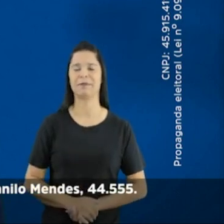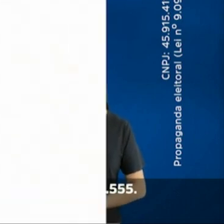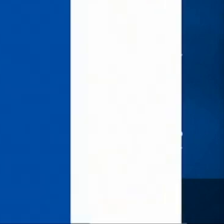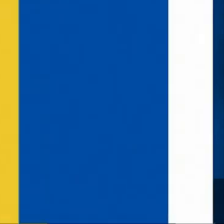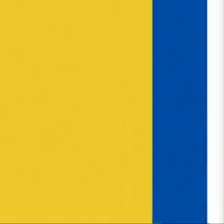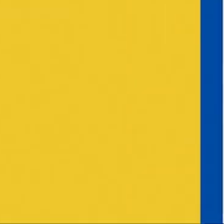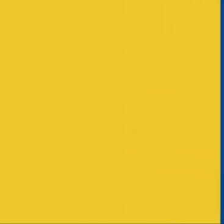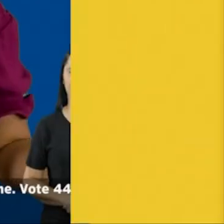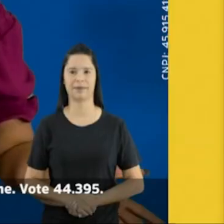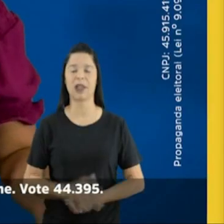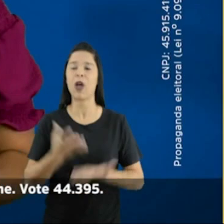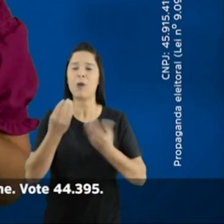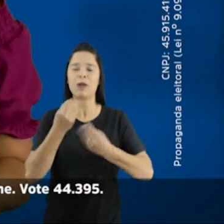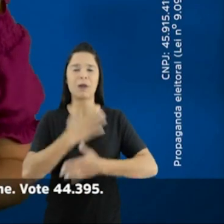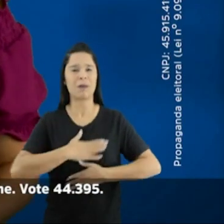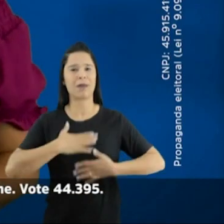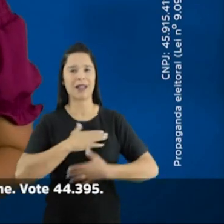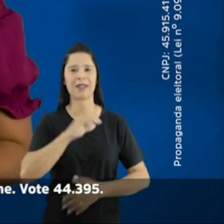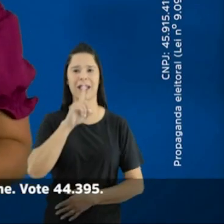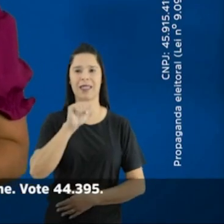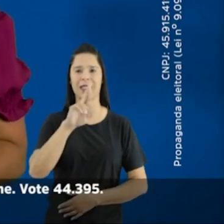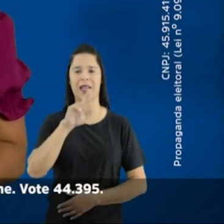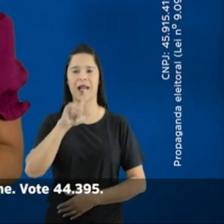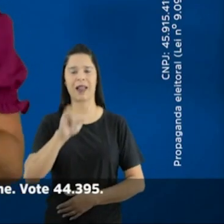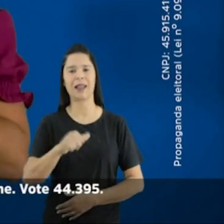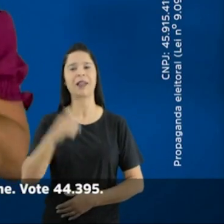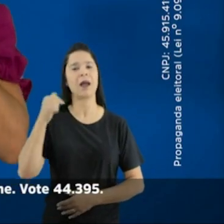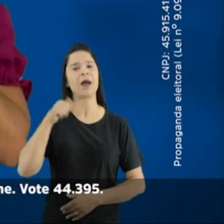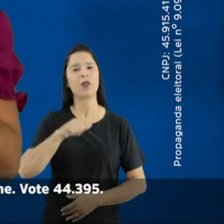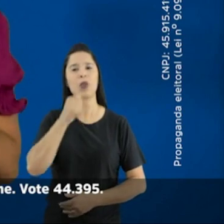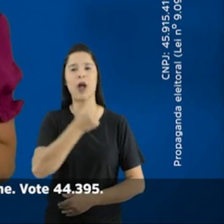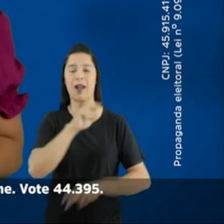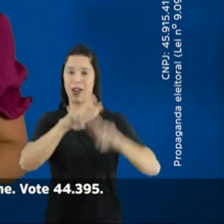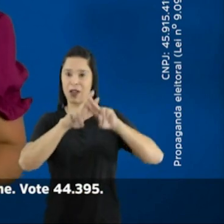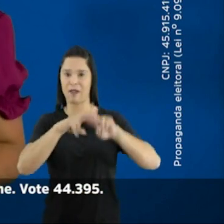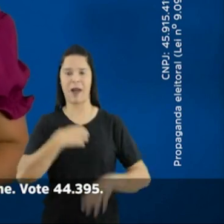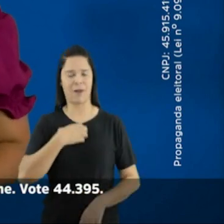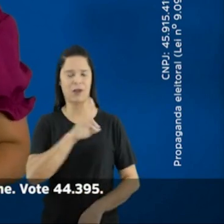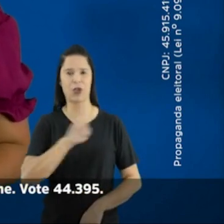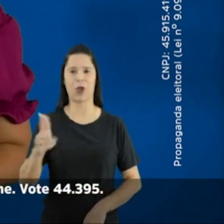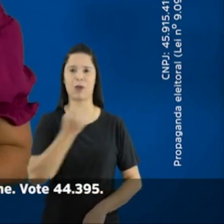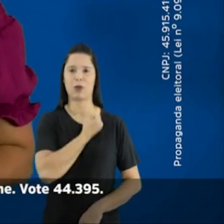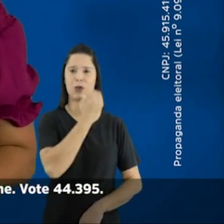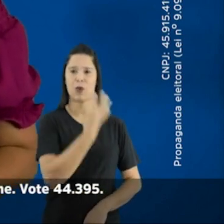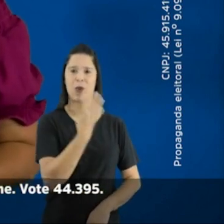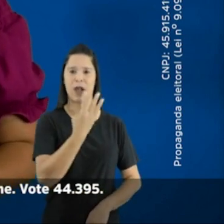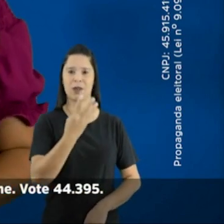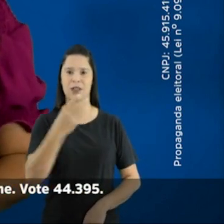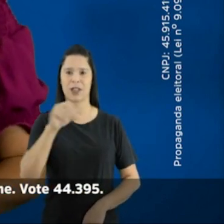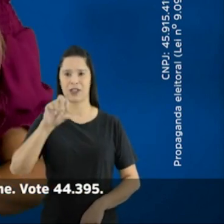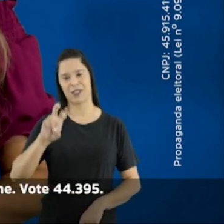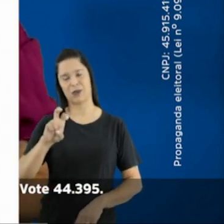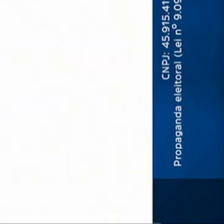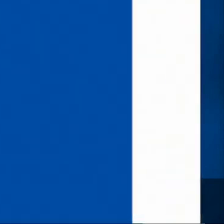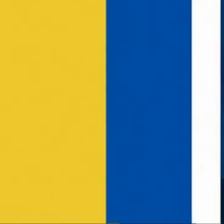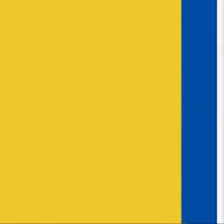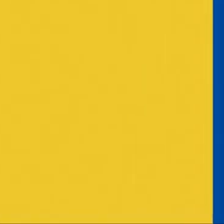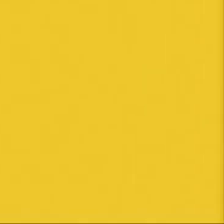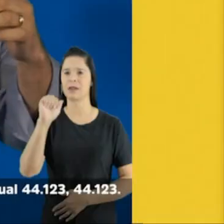44555. Muito prazer, sou Darlene Braga, do Maria Bonita. Hashtag Abraba tem nome. Vote 44395.